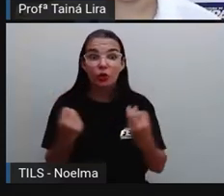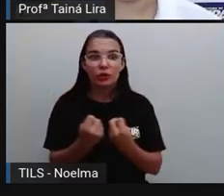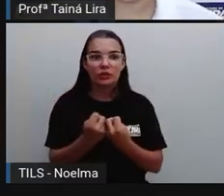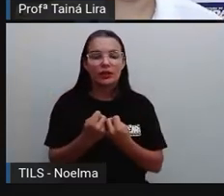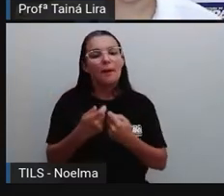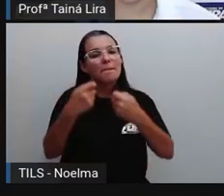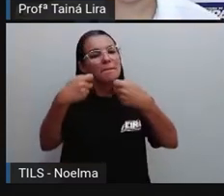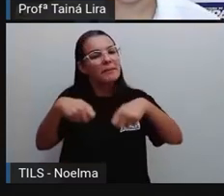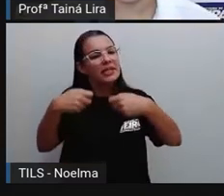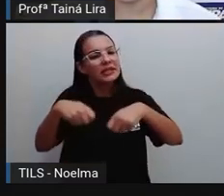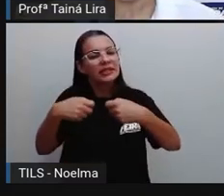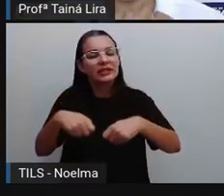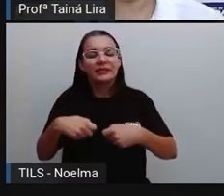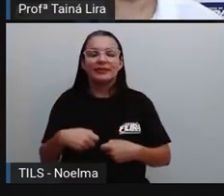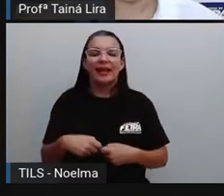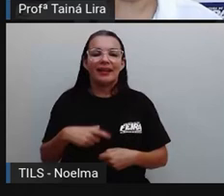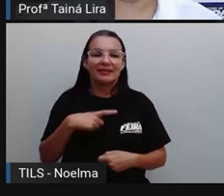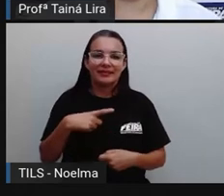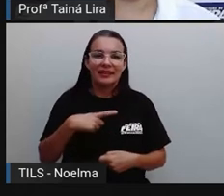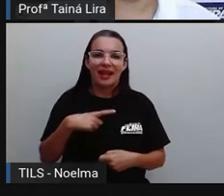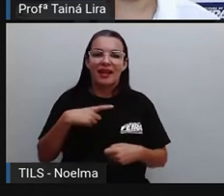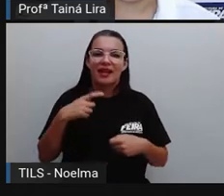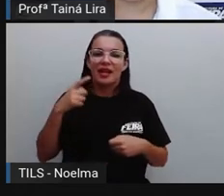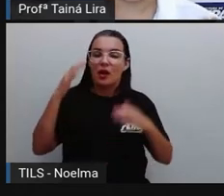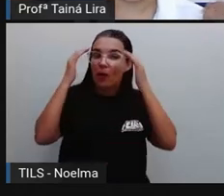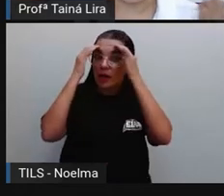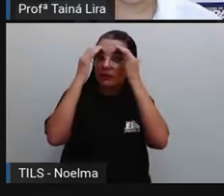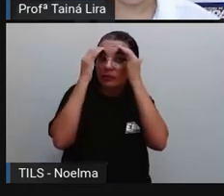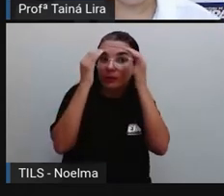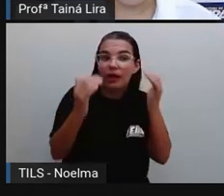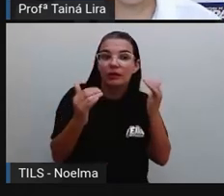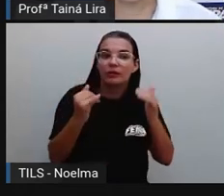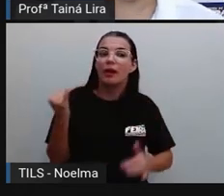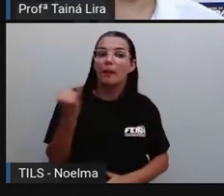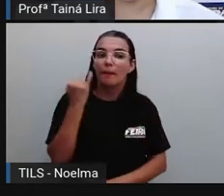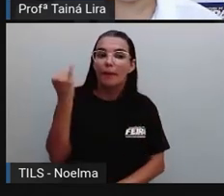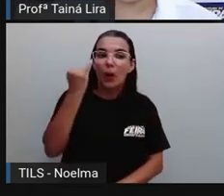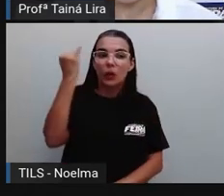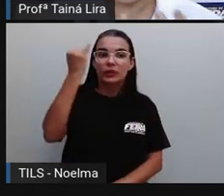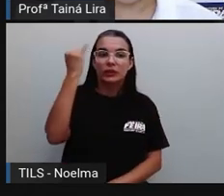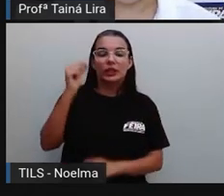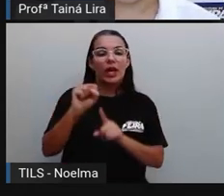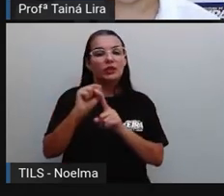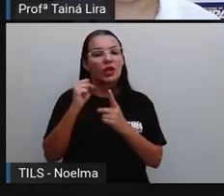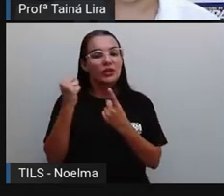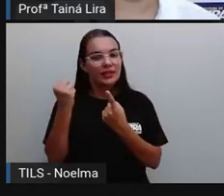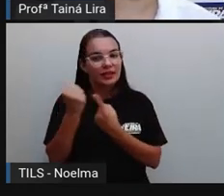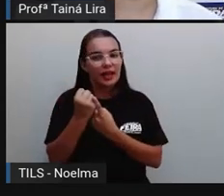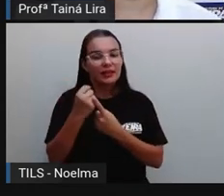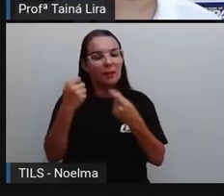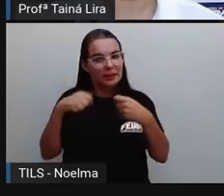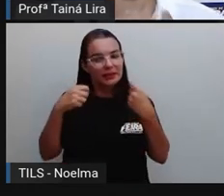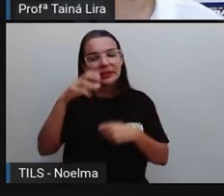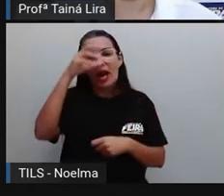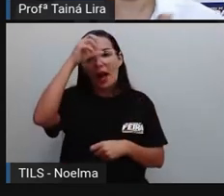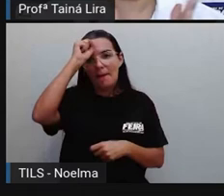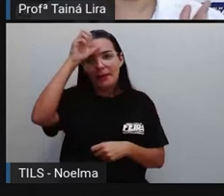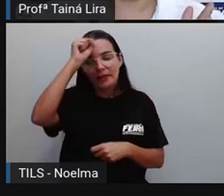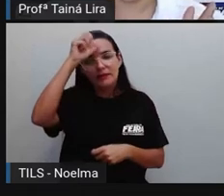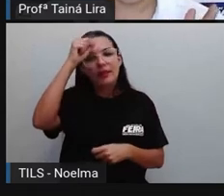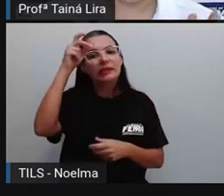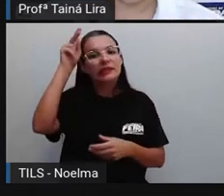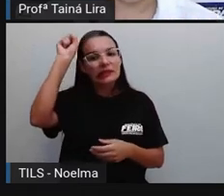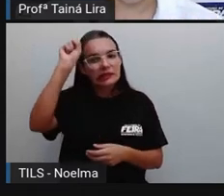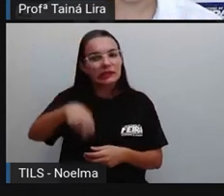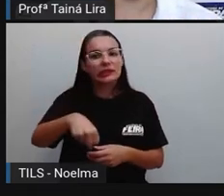têm um papel, né, importante ali na sociedade. Então, a gente precisa aprender a respeitar todas